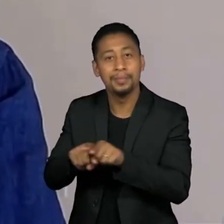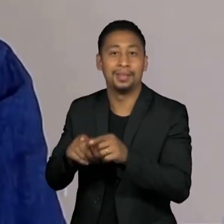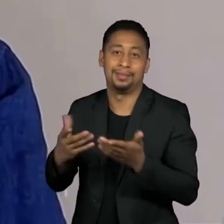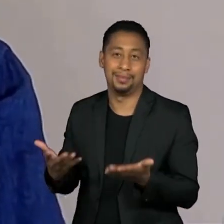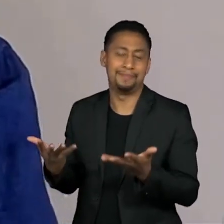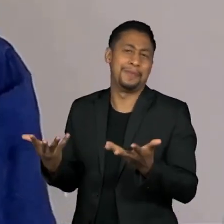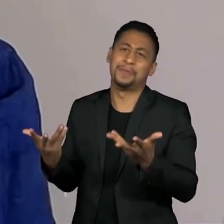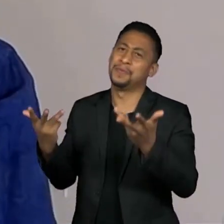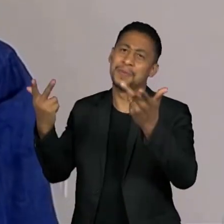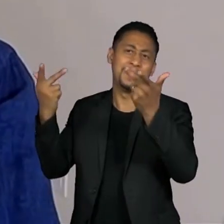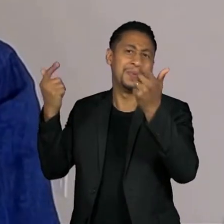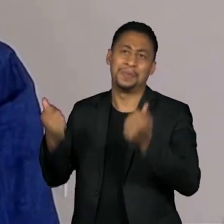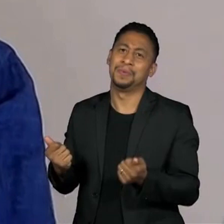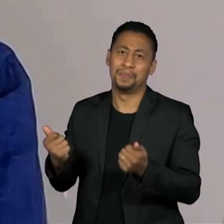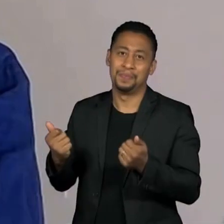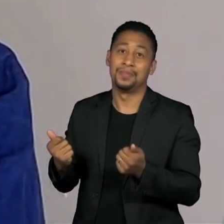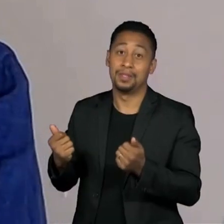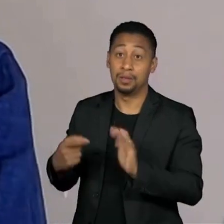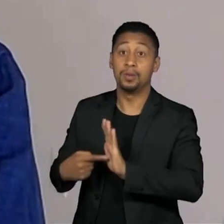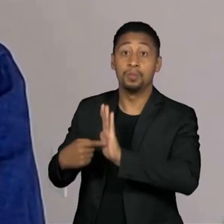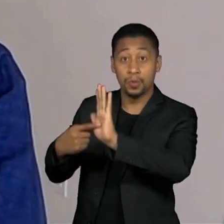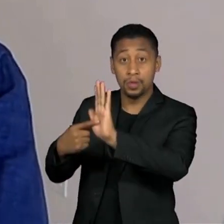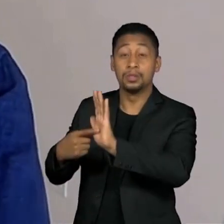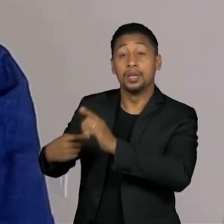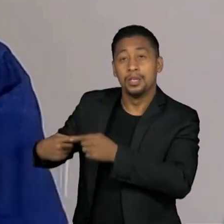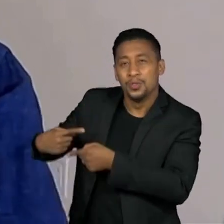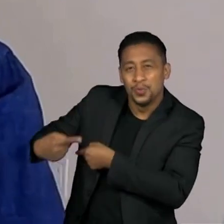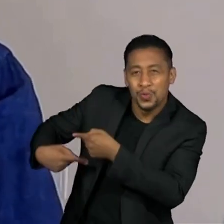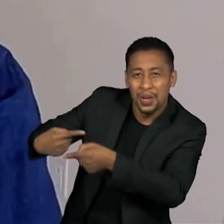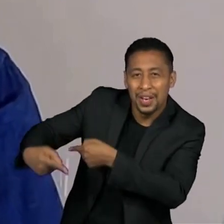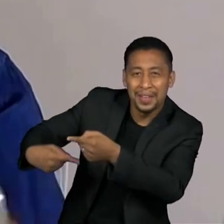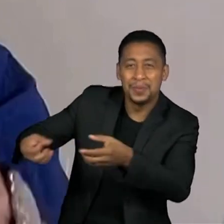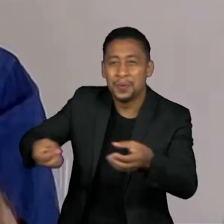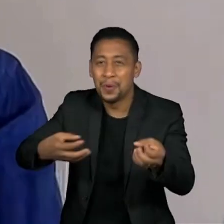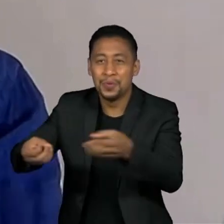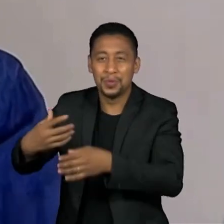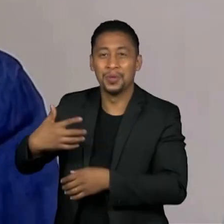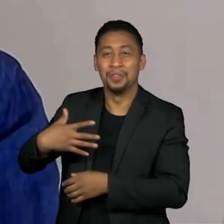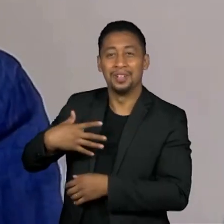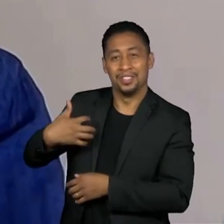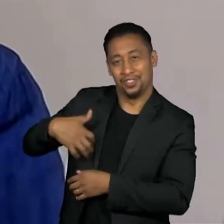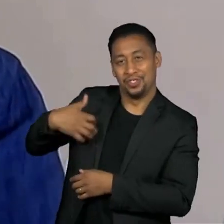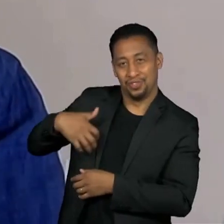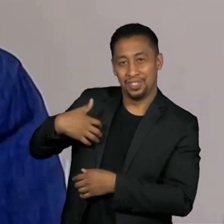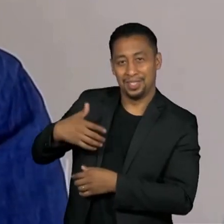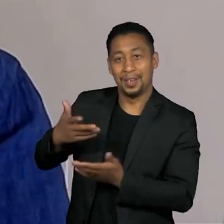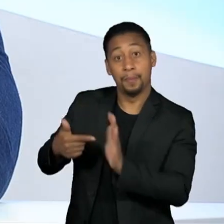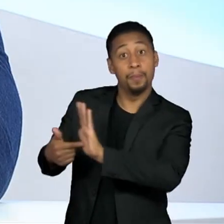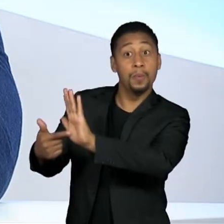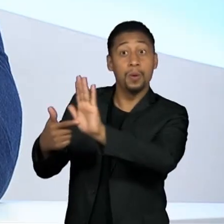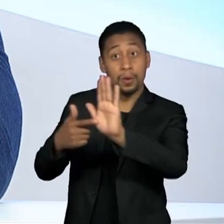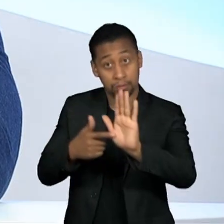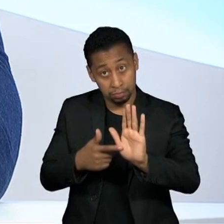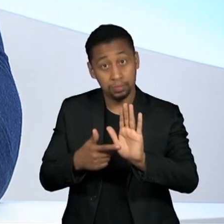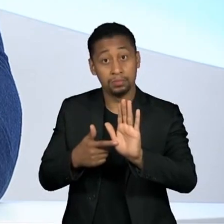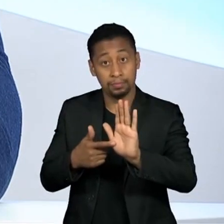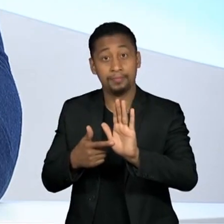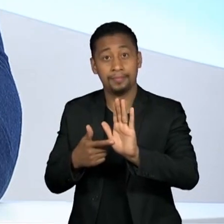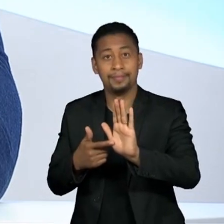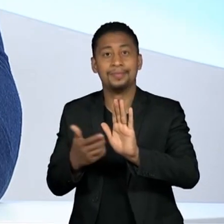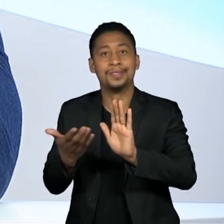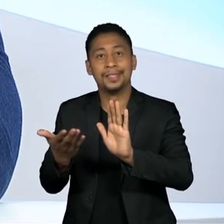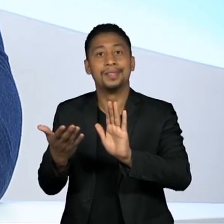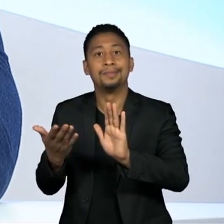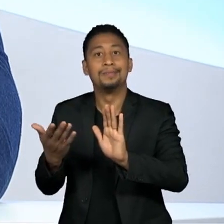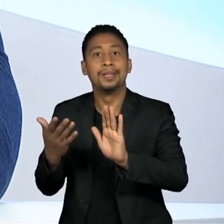está chegando a novas generações na Argentina, mas cruza fronteras, como o mostra este programa que estamos fazendo. Para terminar, quero